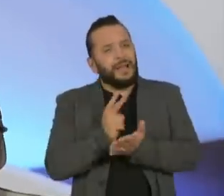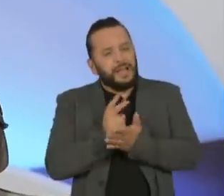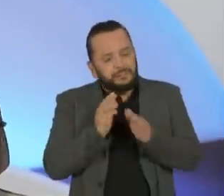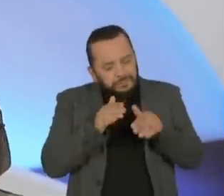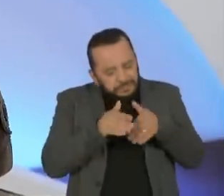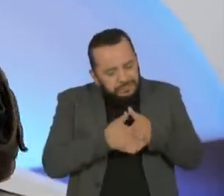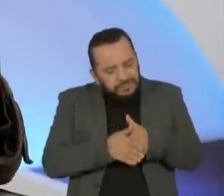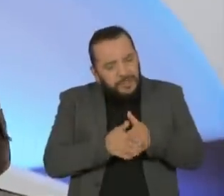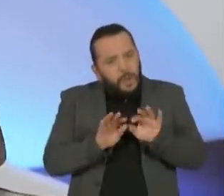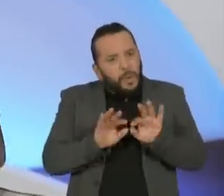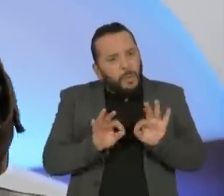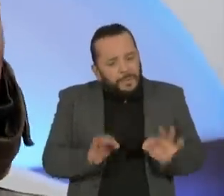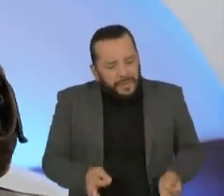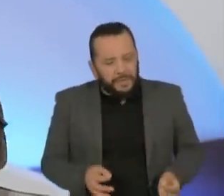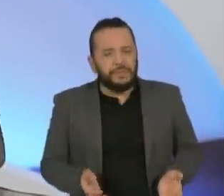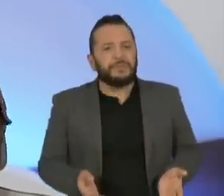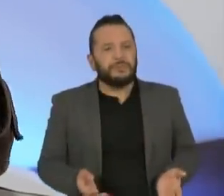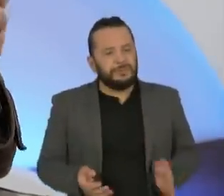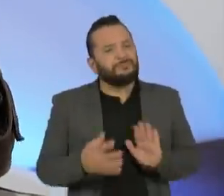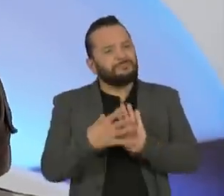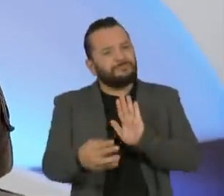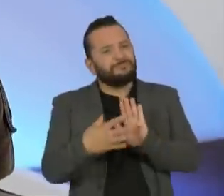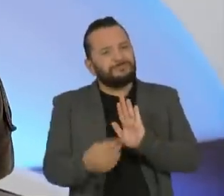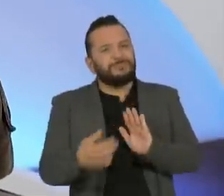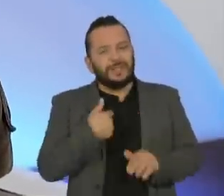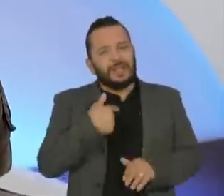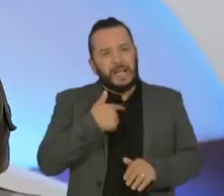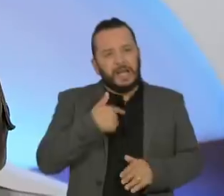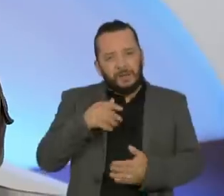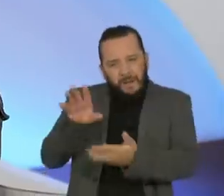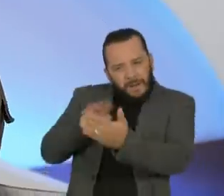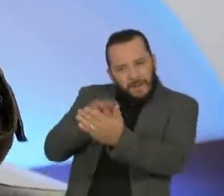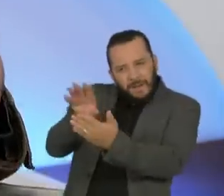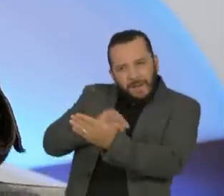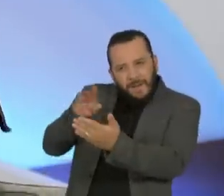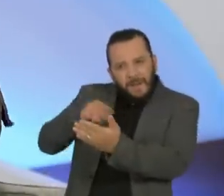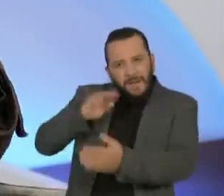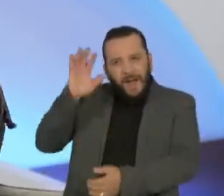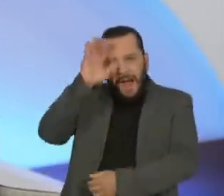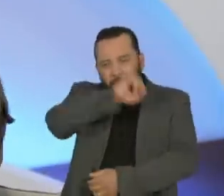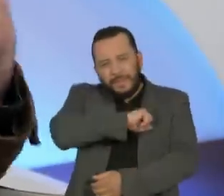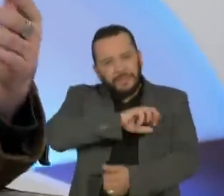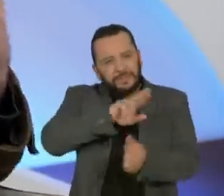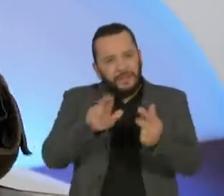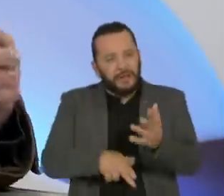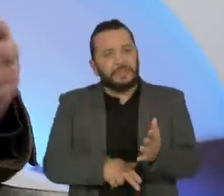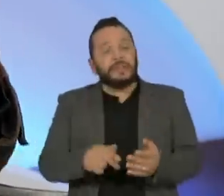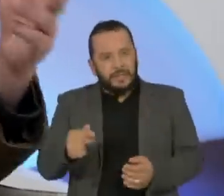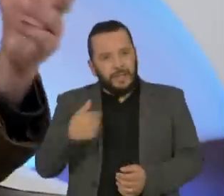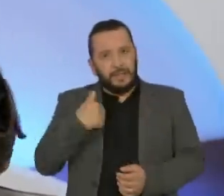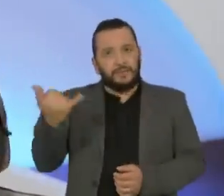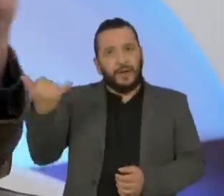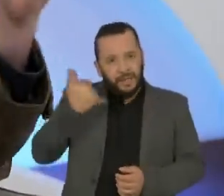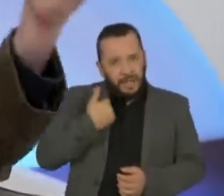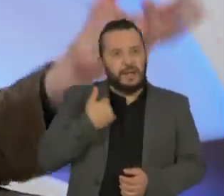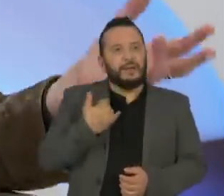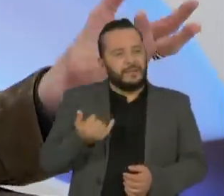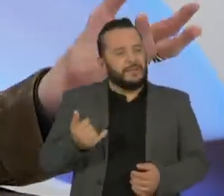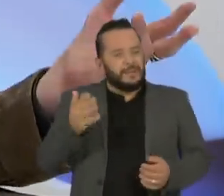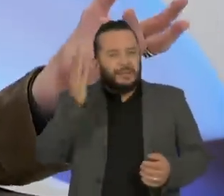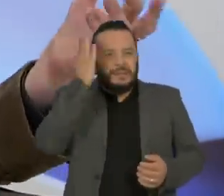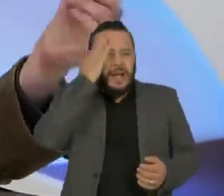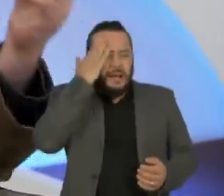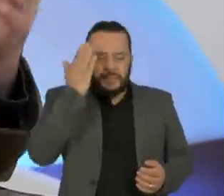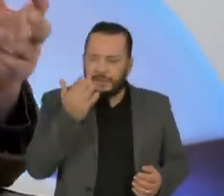realmente exemplar. e eu aprendi muita coisa com ele. Então, ele me dava sobre vários toques, exatamente, essa paranoia